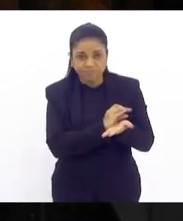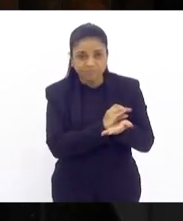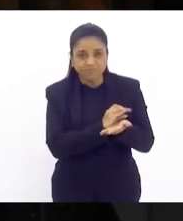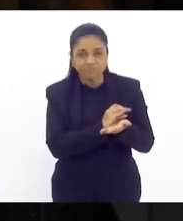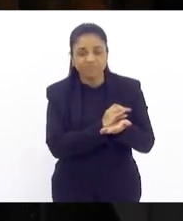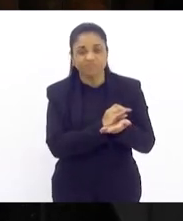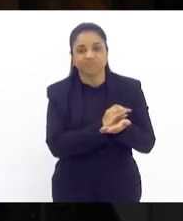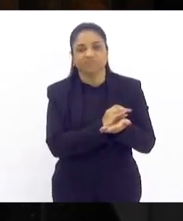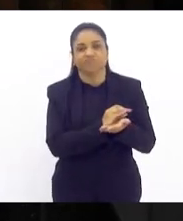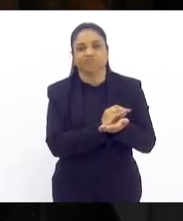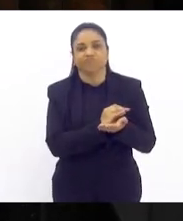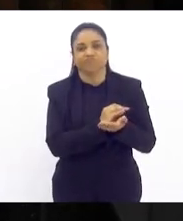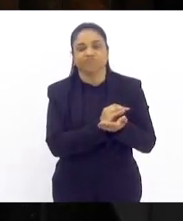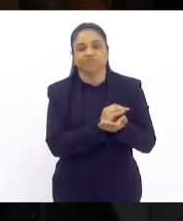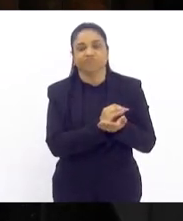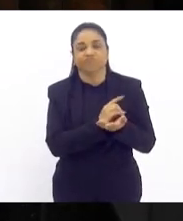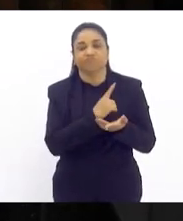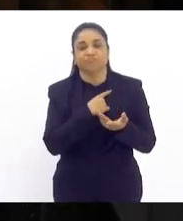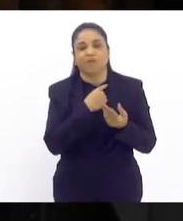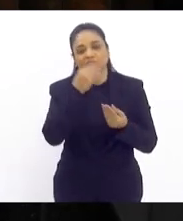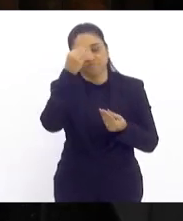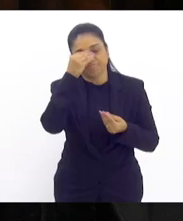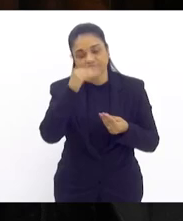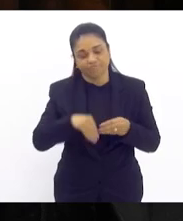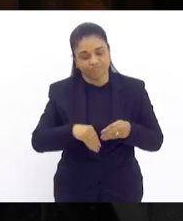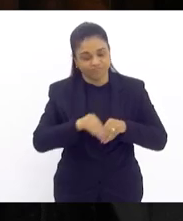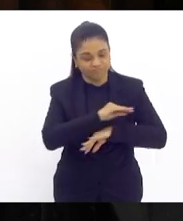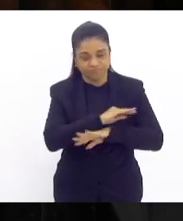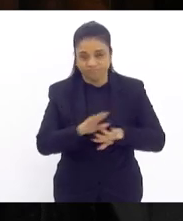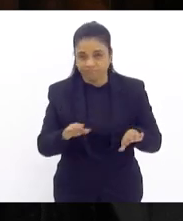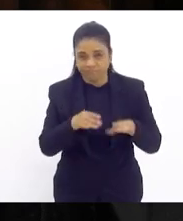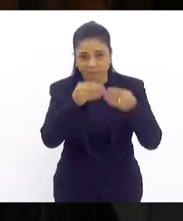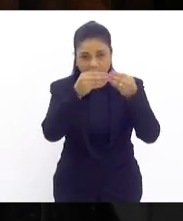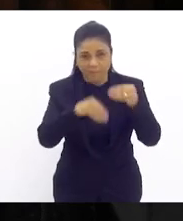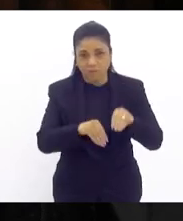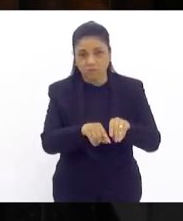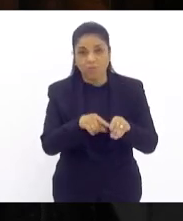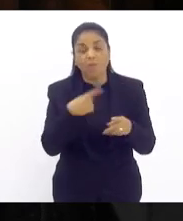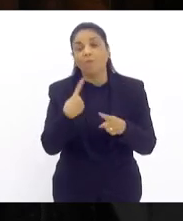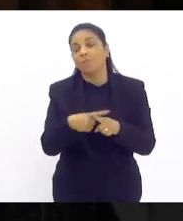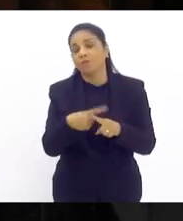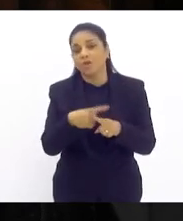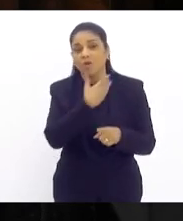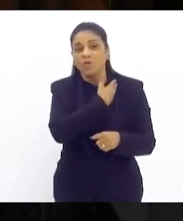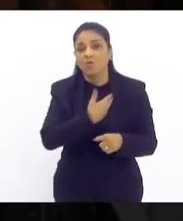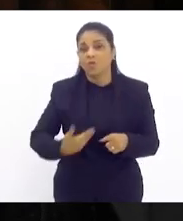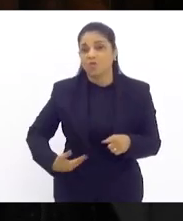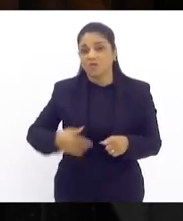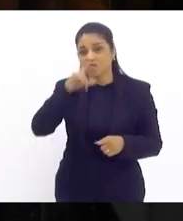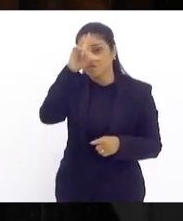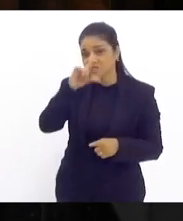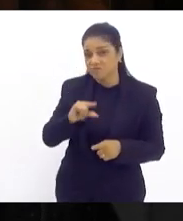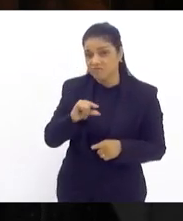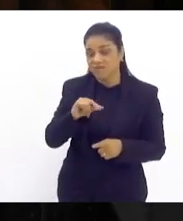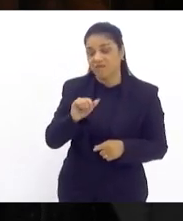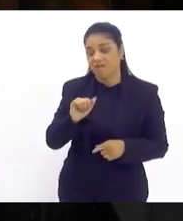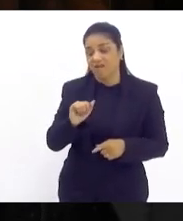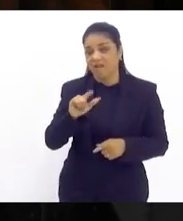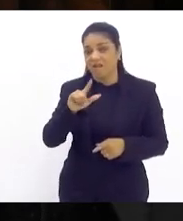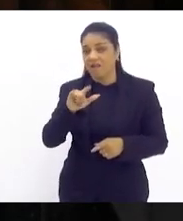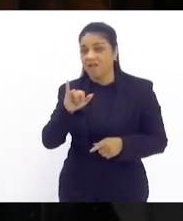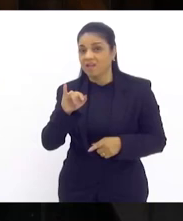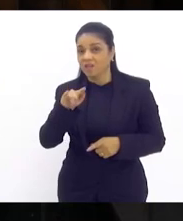fracassaram e fracassaram por quê? Porque o governo federal reduziu as alíquotas aliás o governo